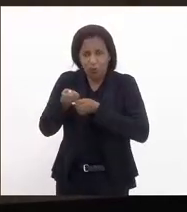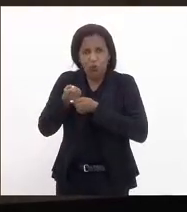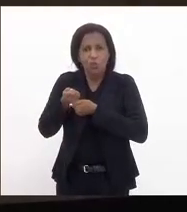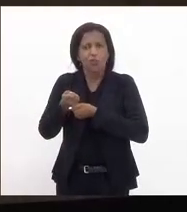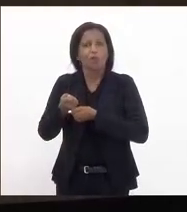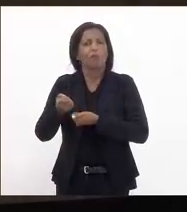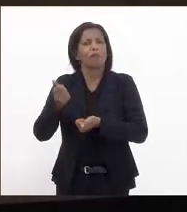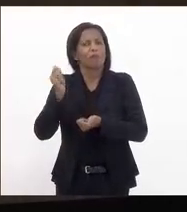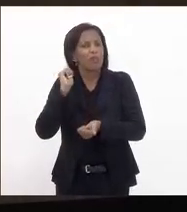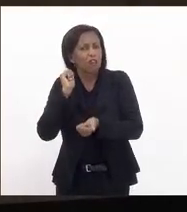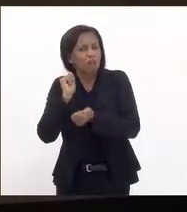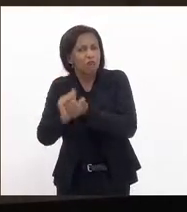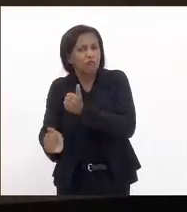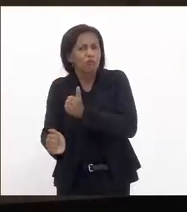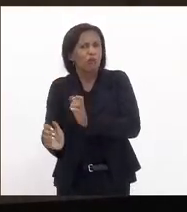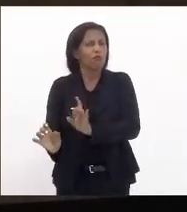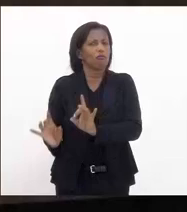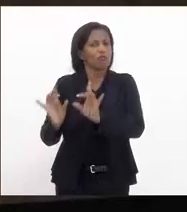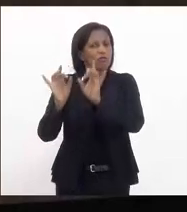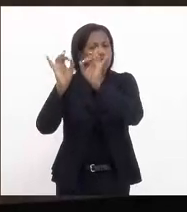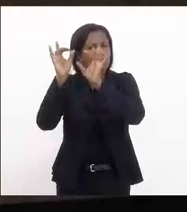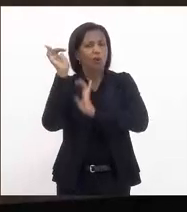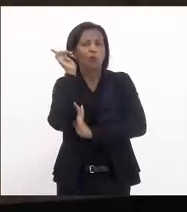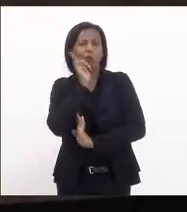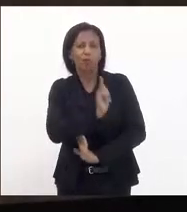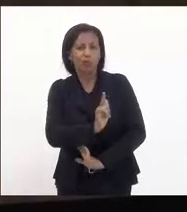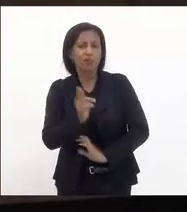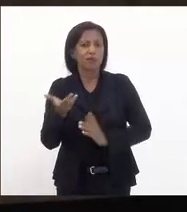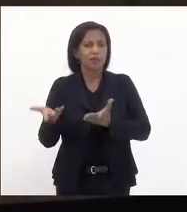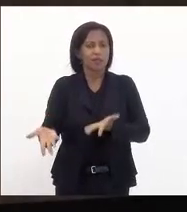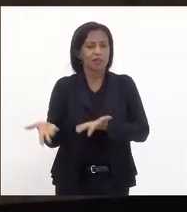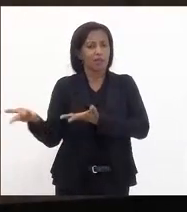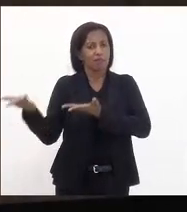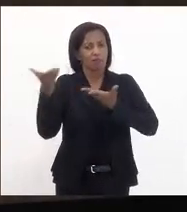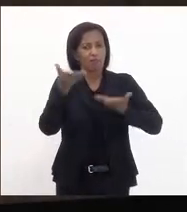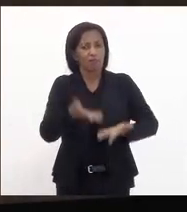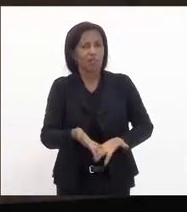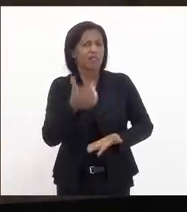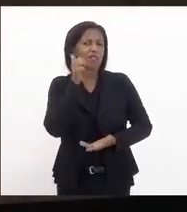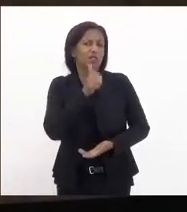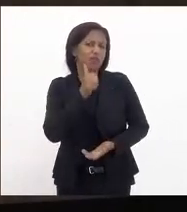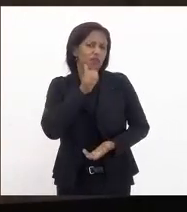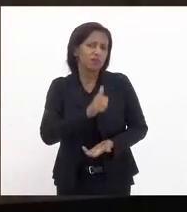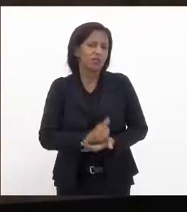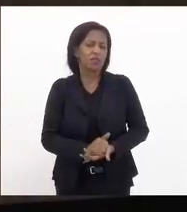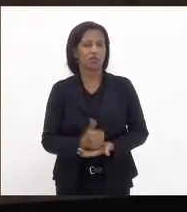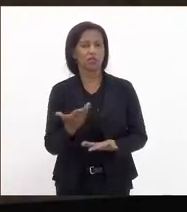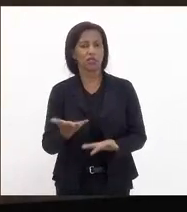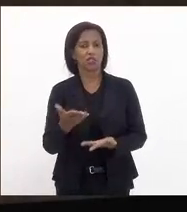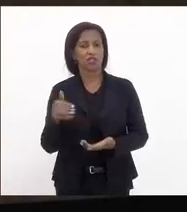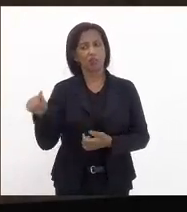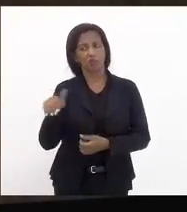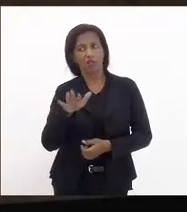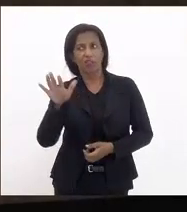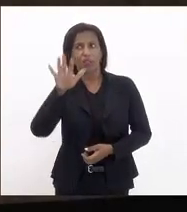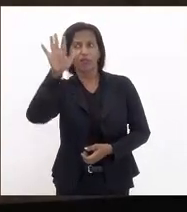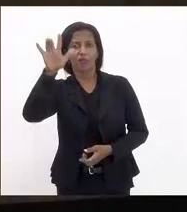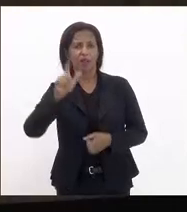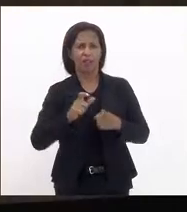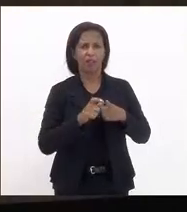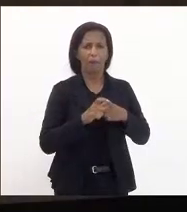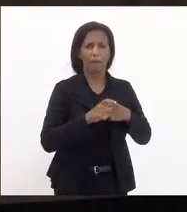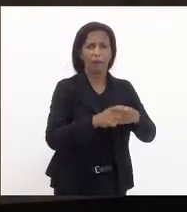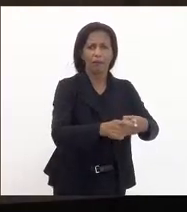futebol feminino em especial ele consiga aí trazer essas meninas que estão nas favelas que estão nas